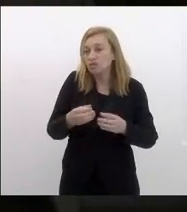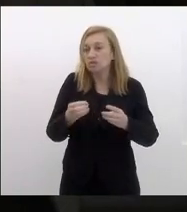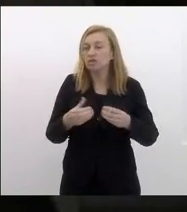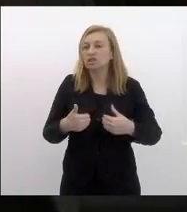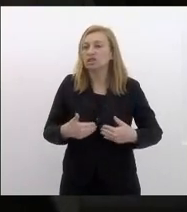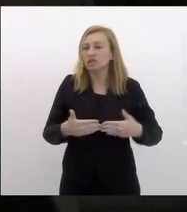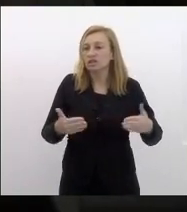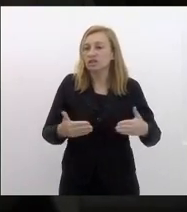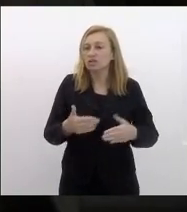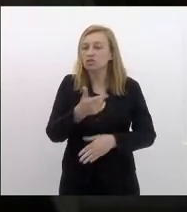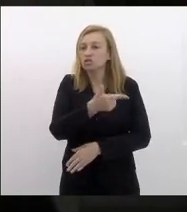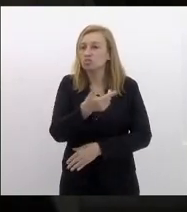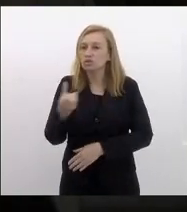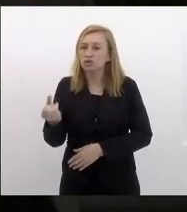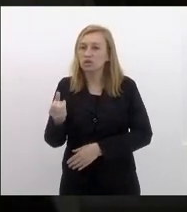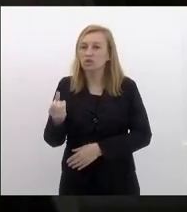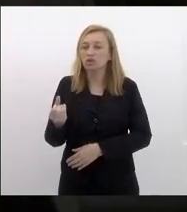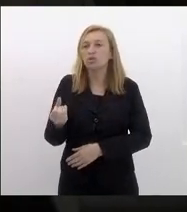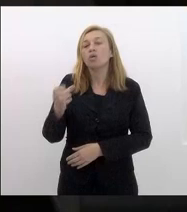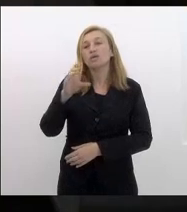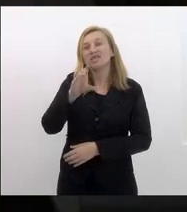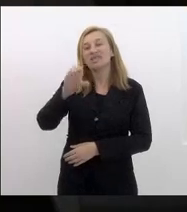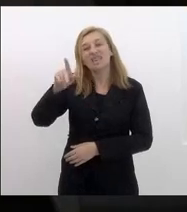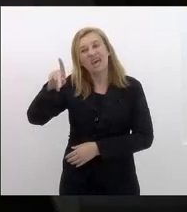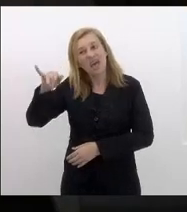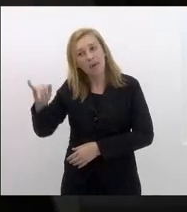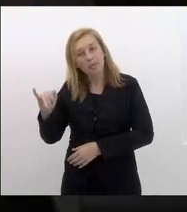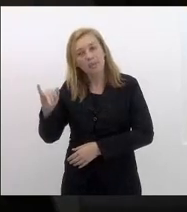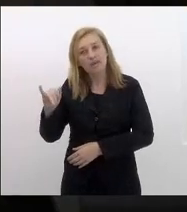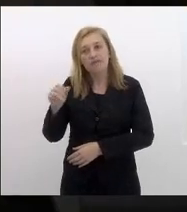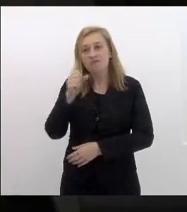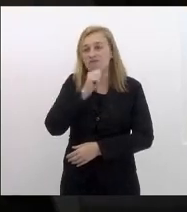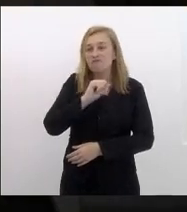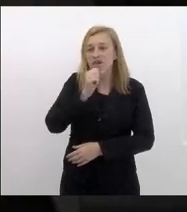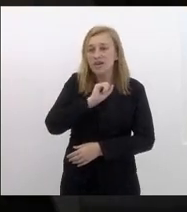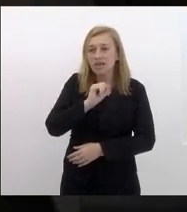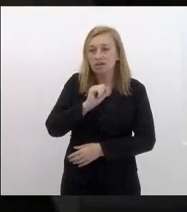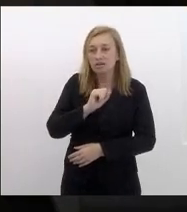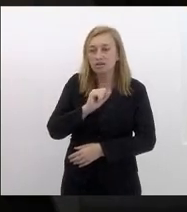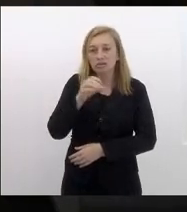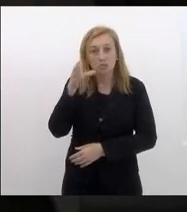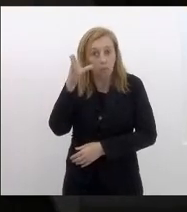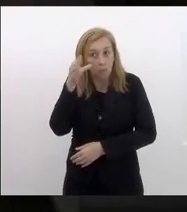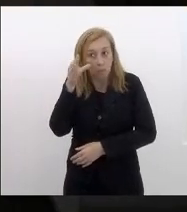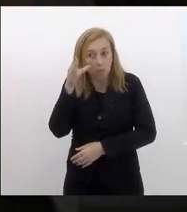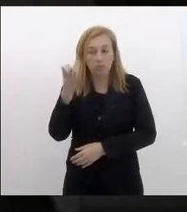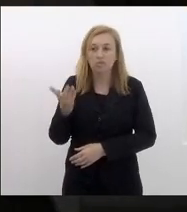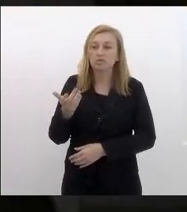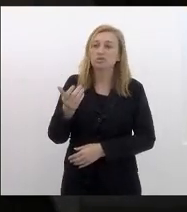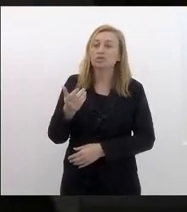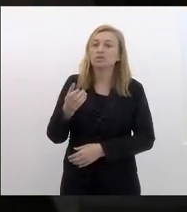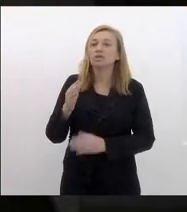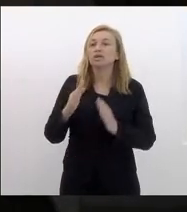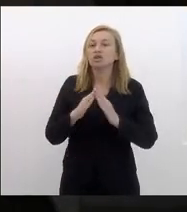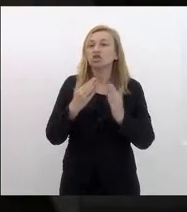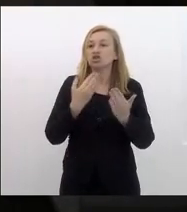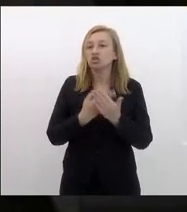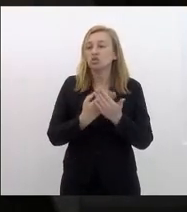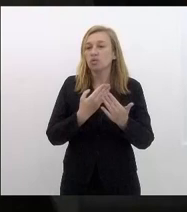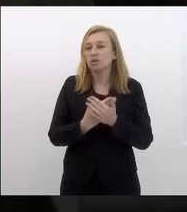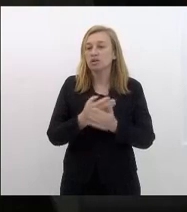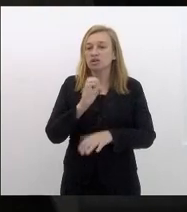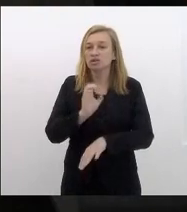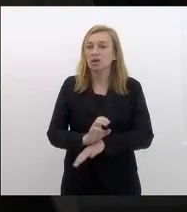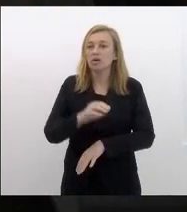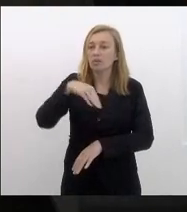o CIEP antigo Flávio o CIEP antigo era cobiçado pelo colégio estadual Menezes Vieira